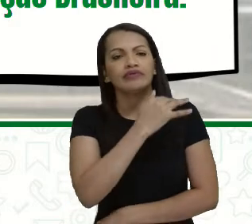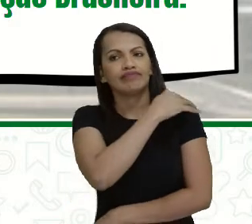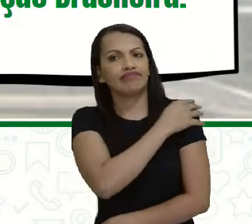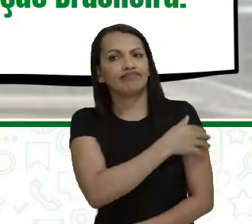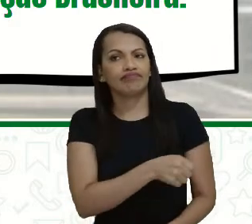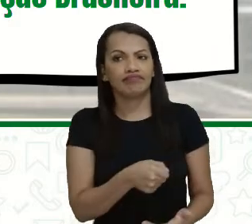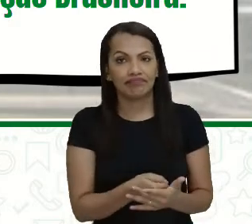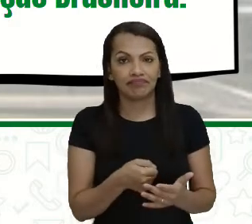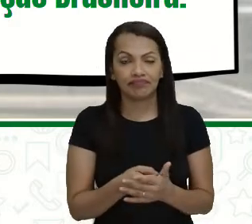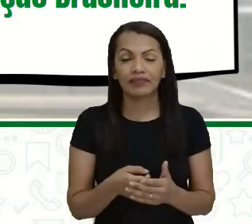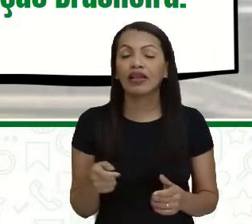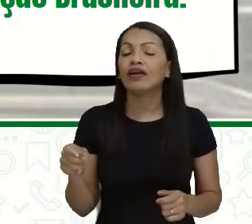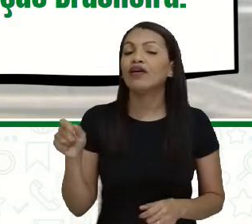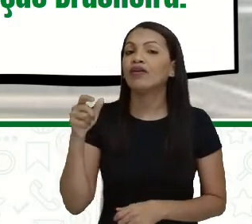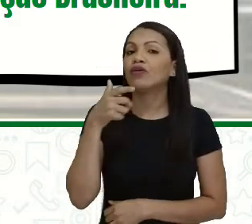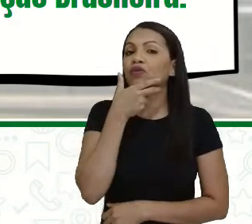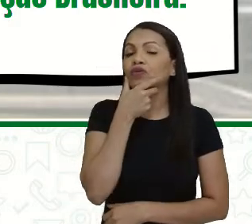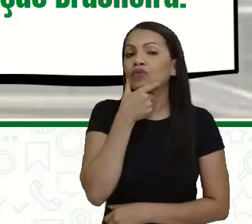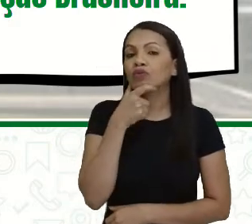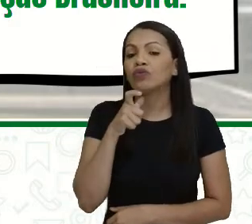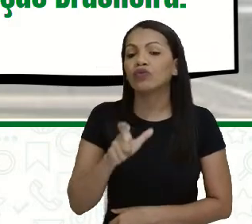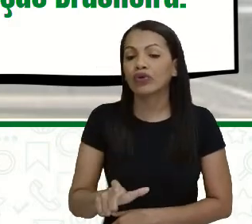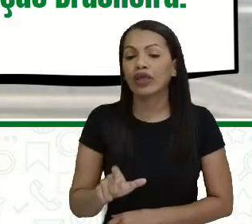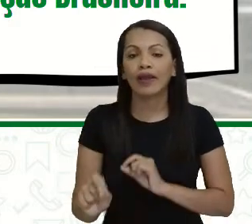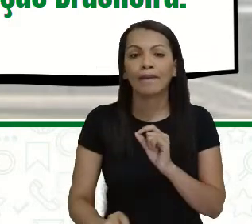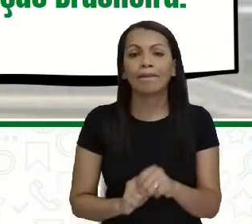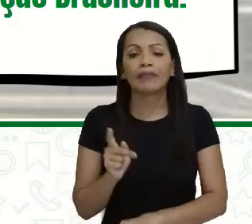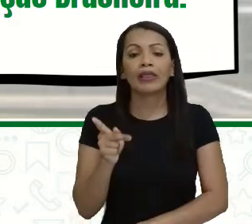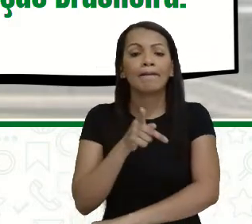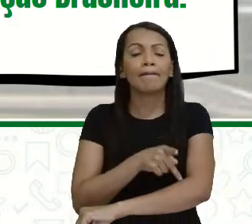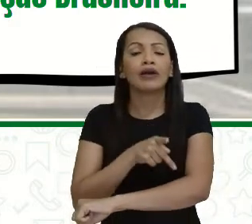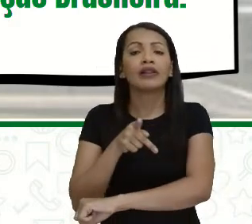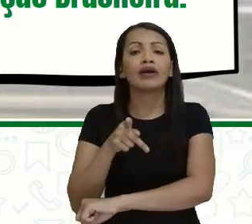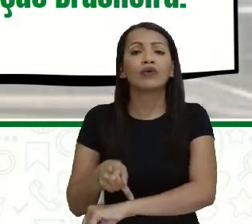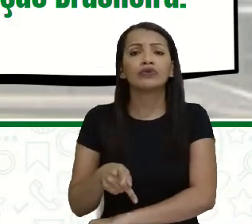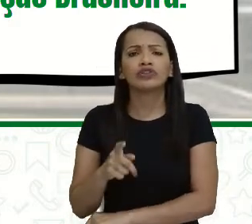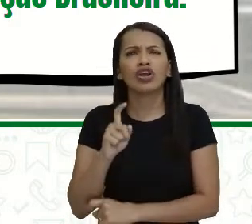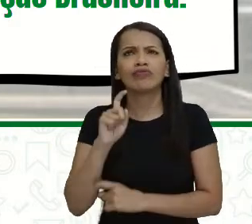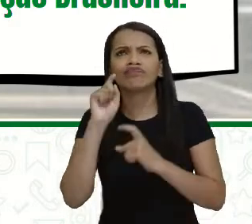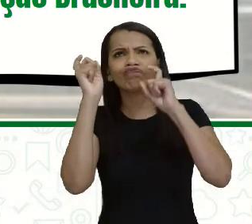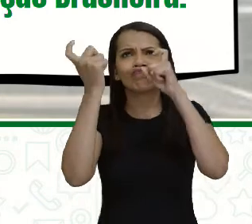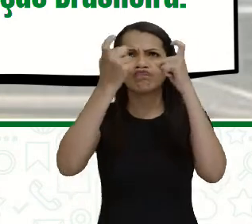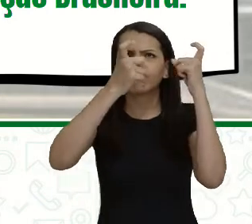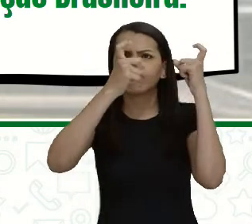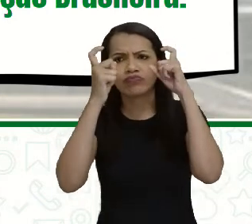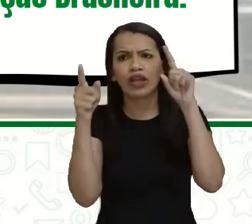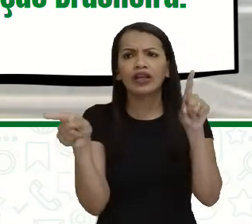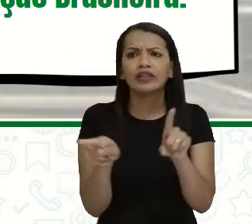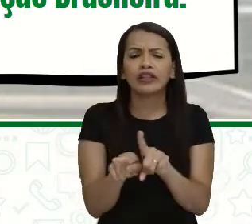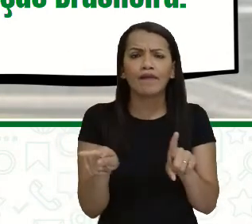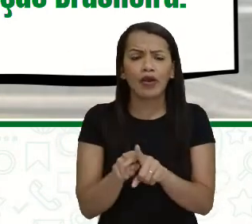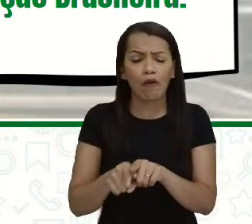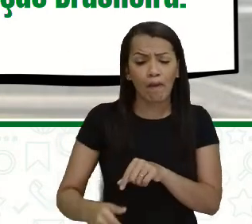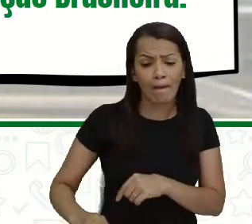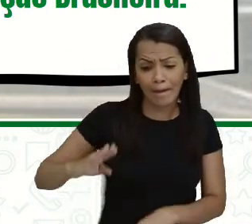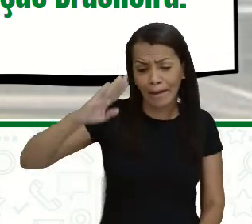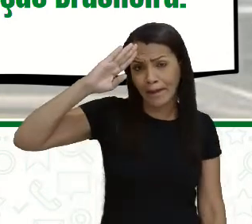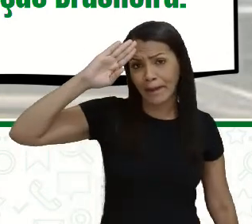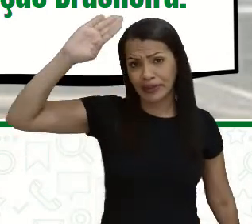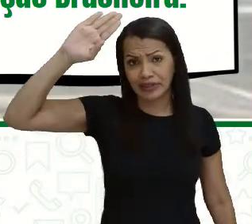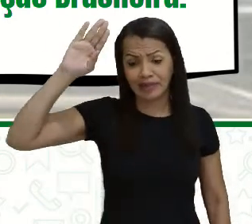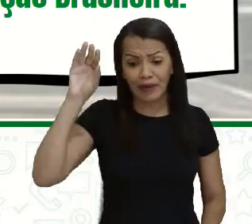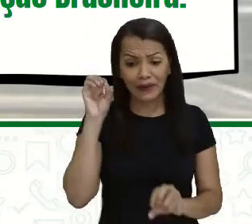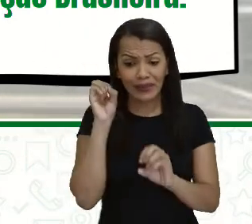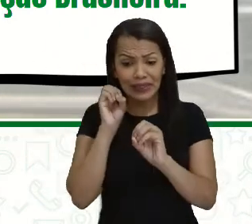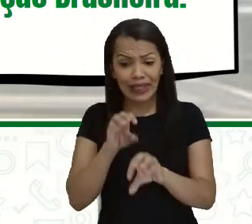representante aí da chamada pedagogia crítica, e é o patrono da educação brasileira. Para vocês terem uma ideia, uma das